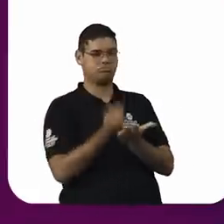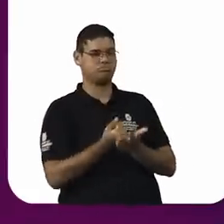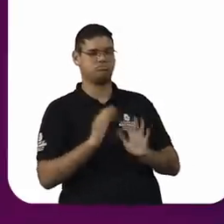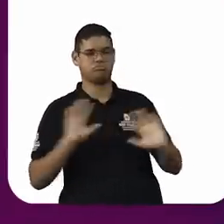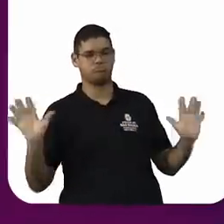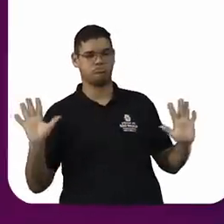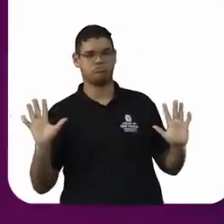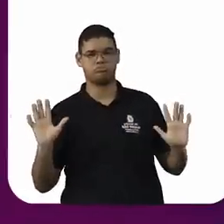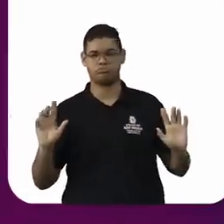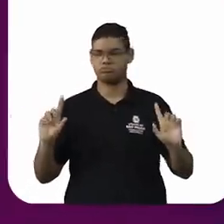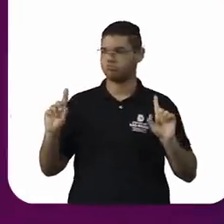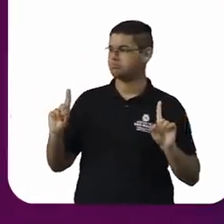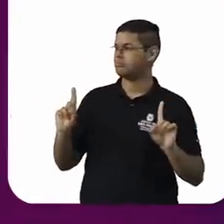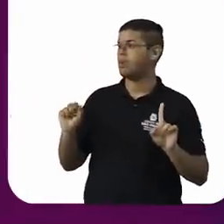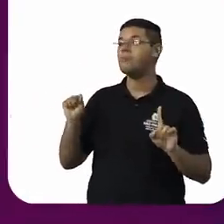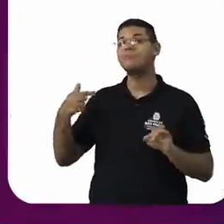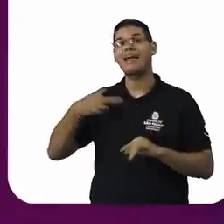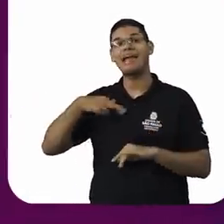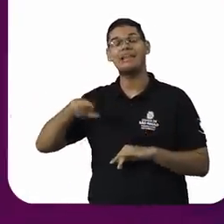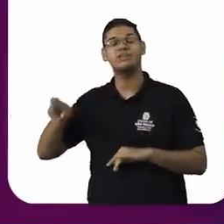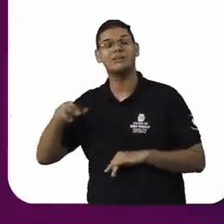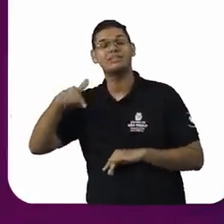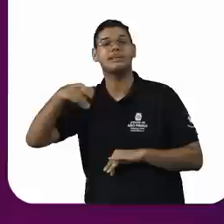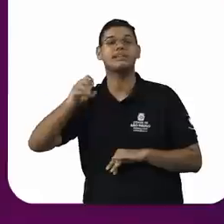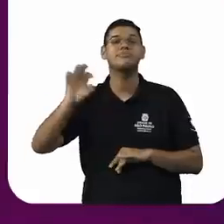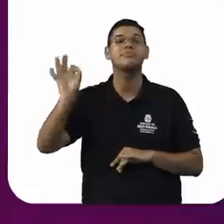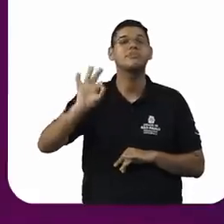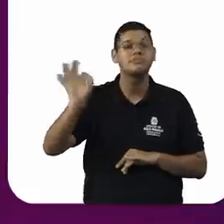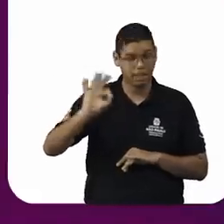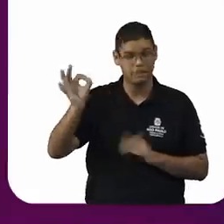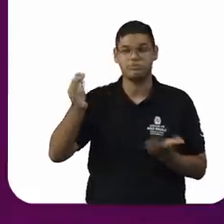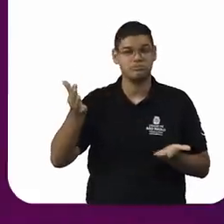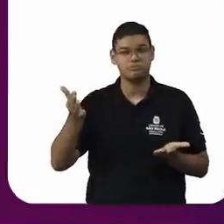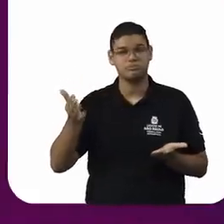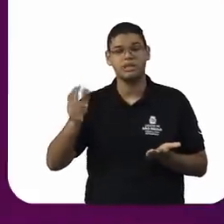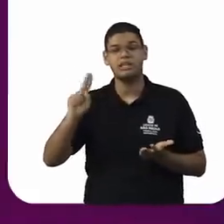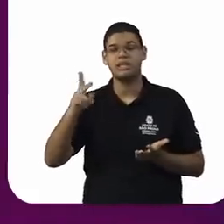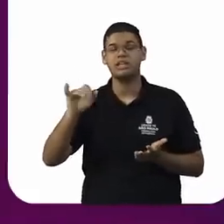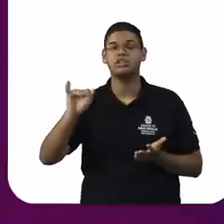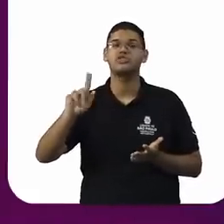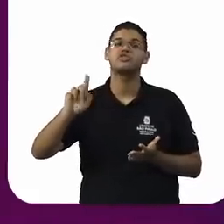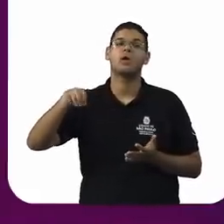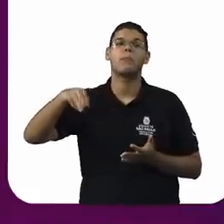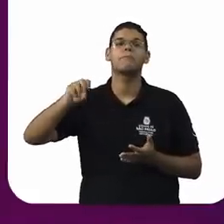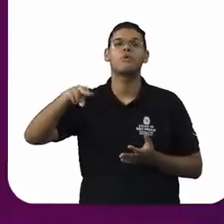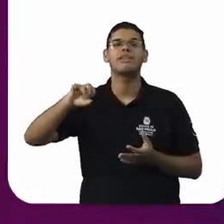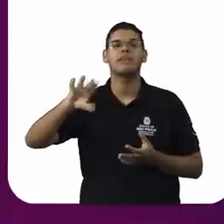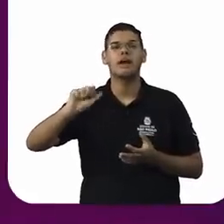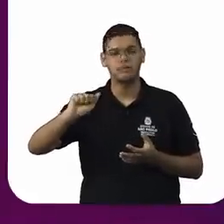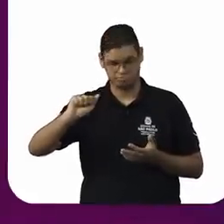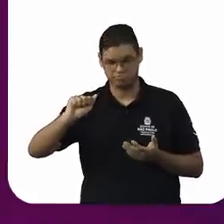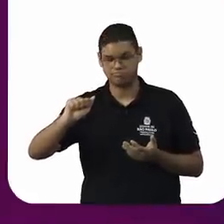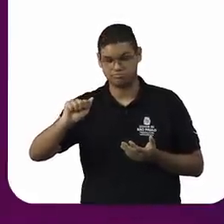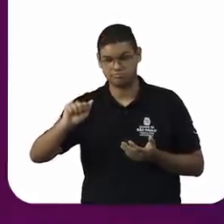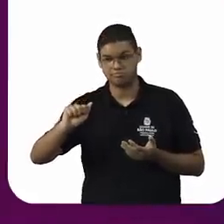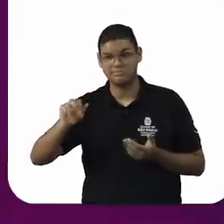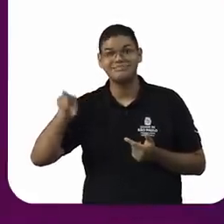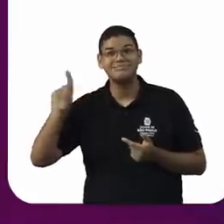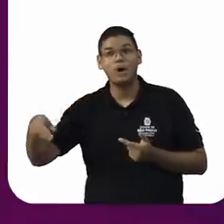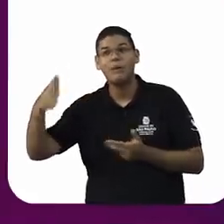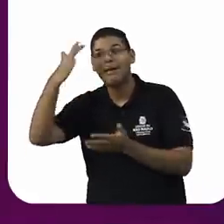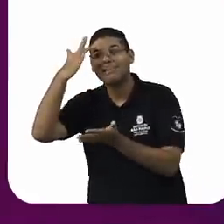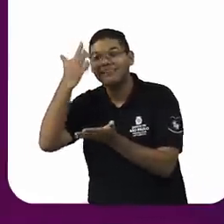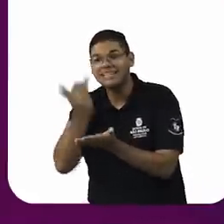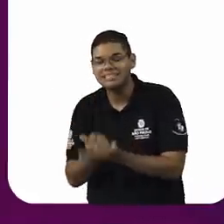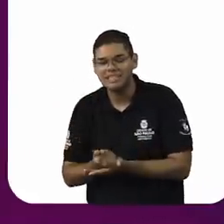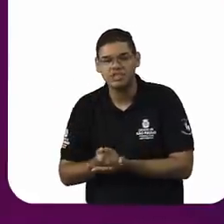religião dela é 70%, é hegemônica, entendeu? e aí, ela decide perseguir a religião